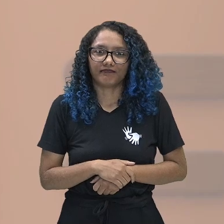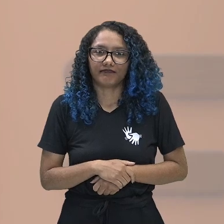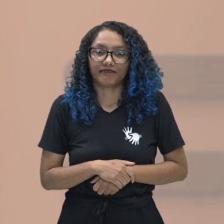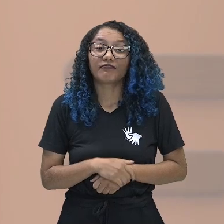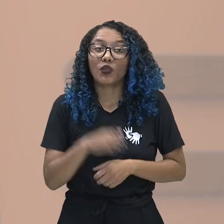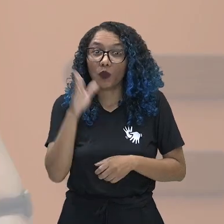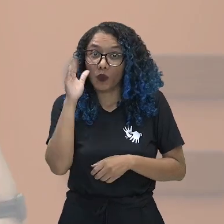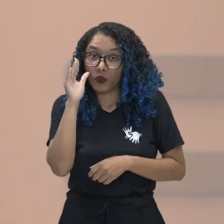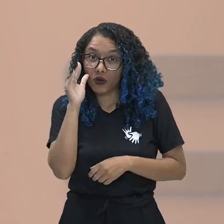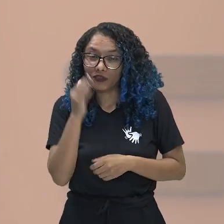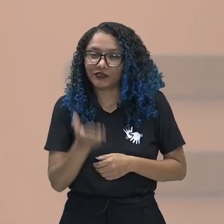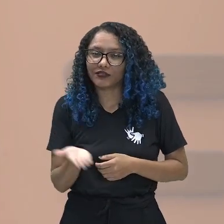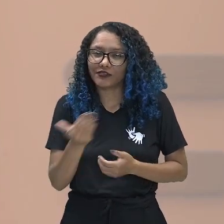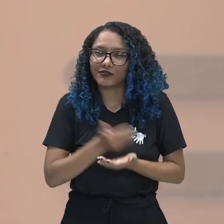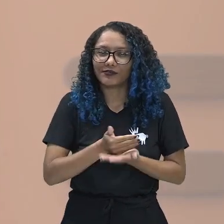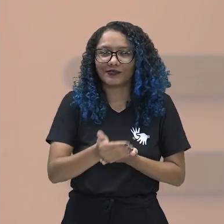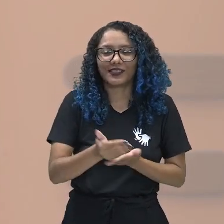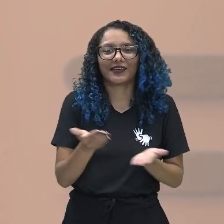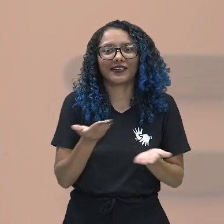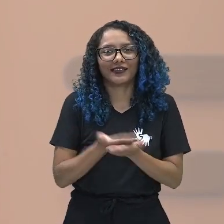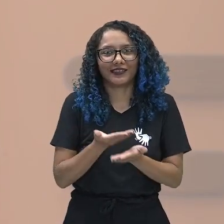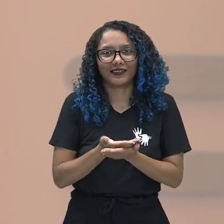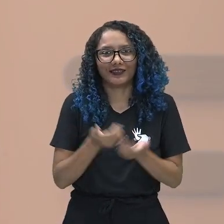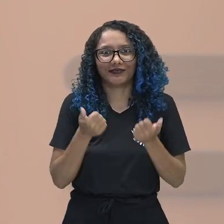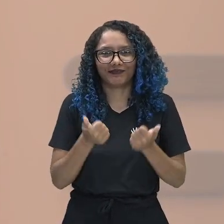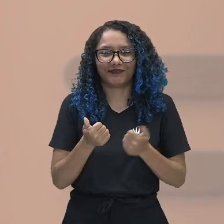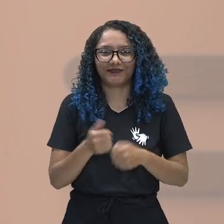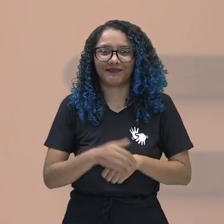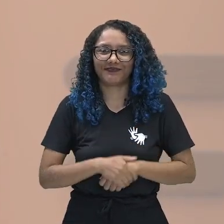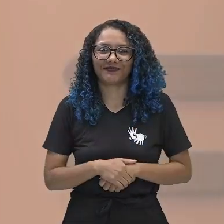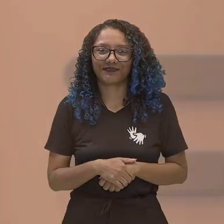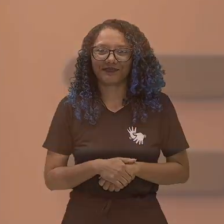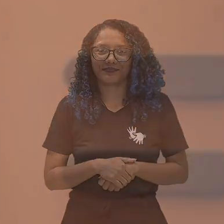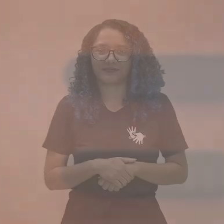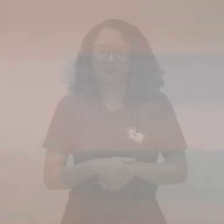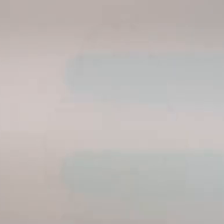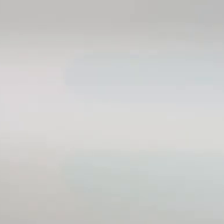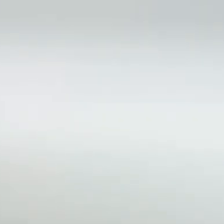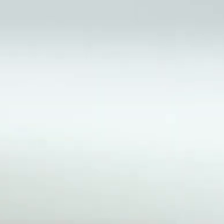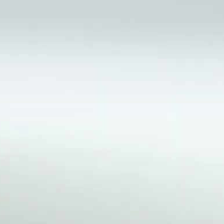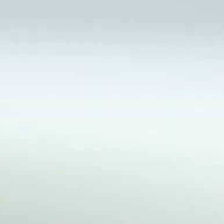Ficaram curiosos? Então acompanhe comigo esta aula maravilhosa.